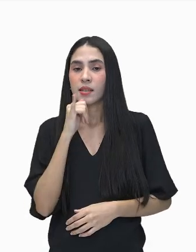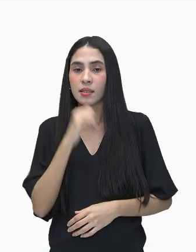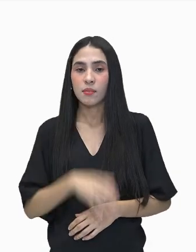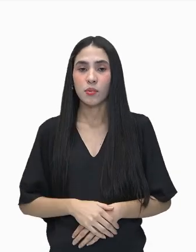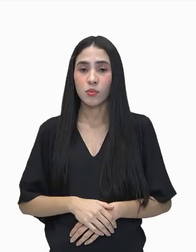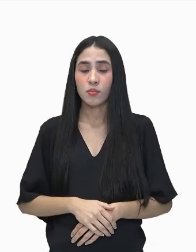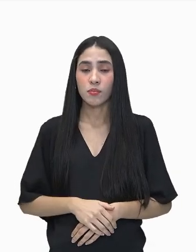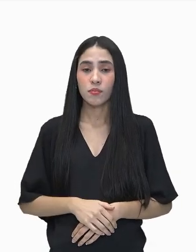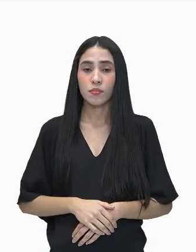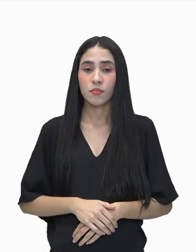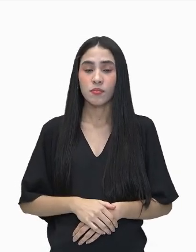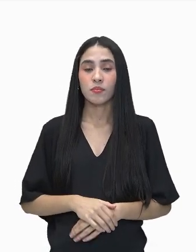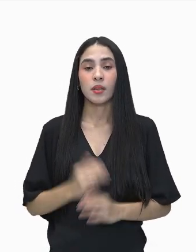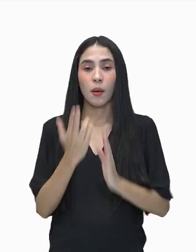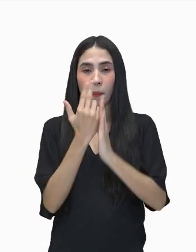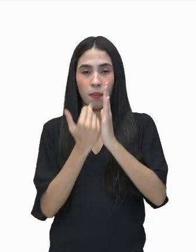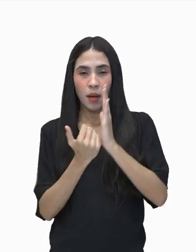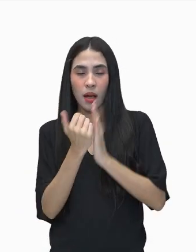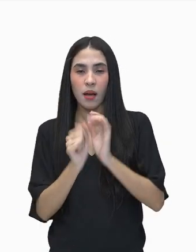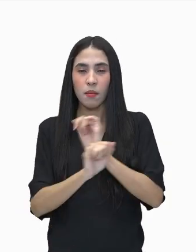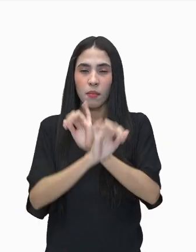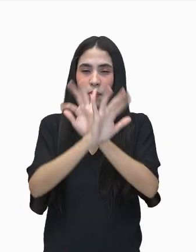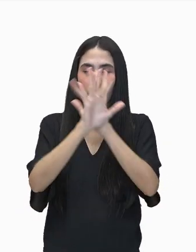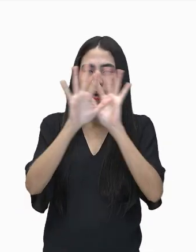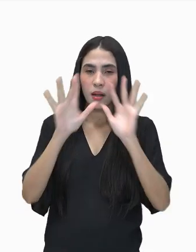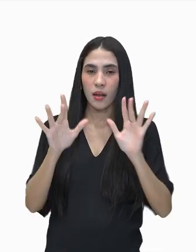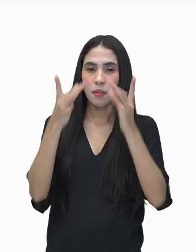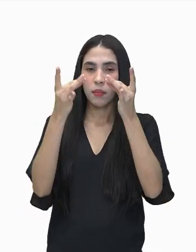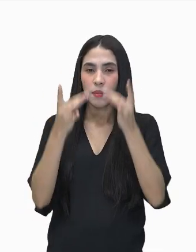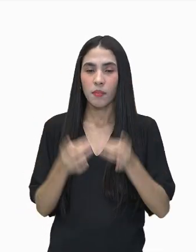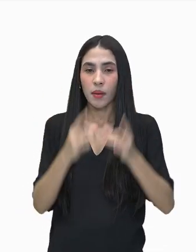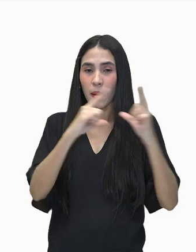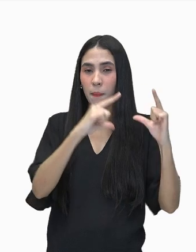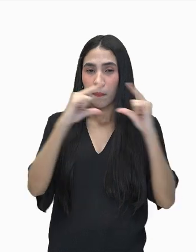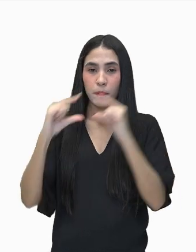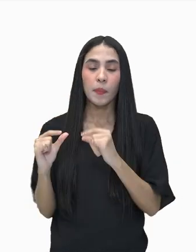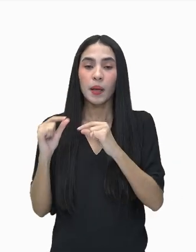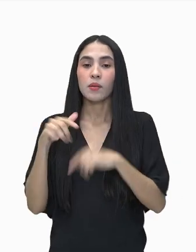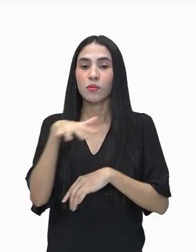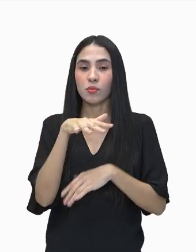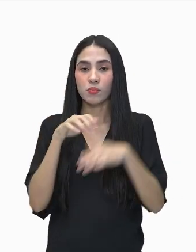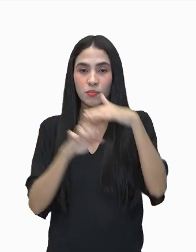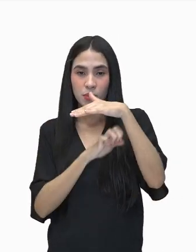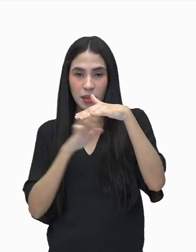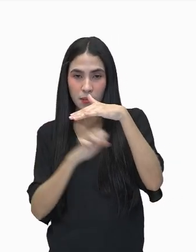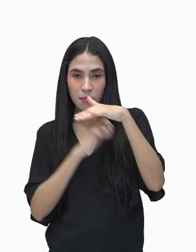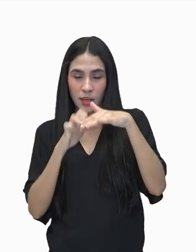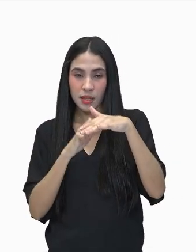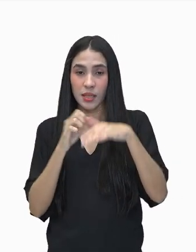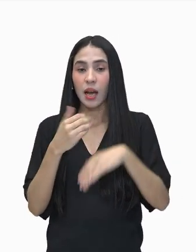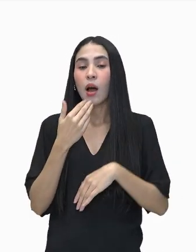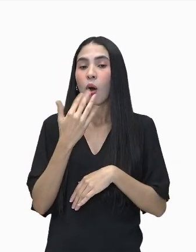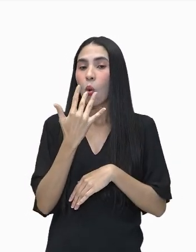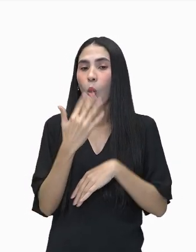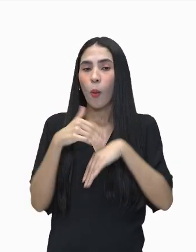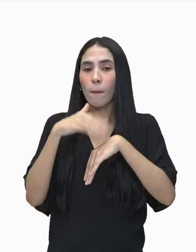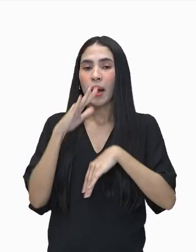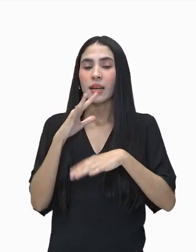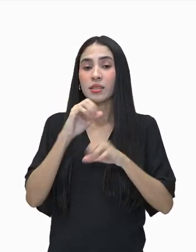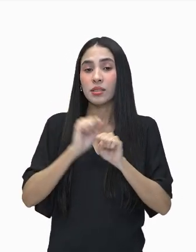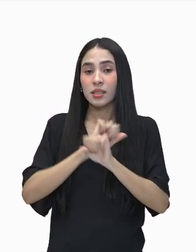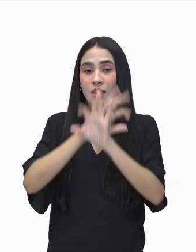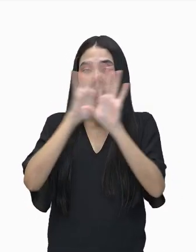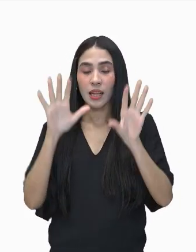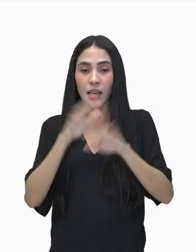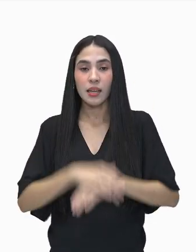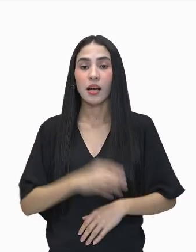mapa vai ficando mais claro, nós temos menos empresas industriais. E aí você vai ver que lá no norte do